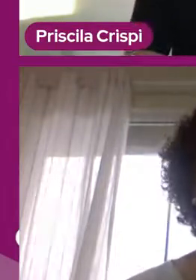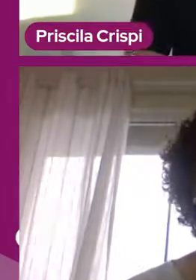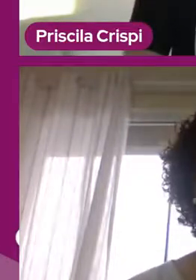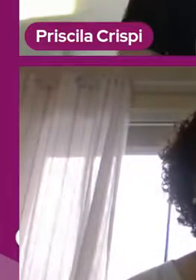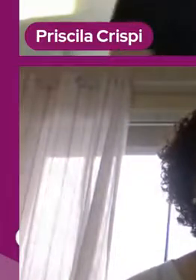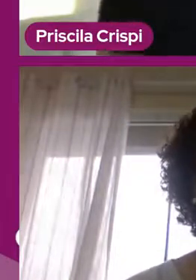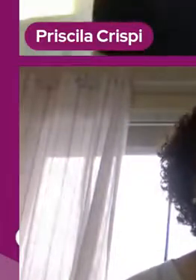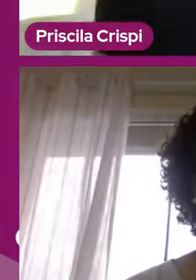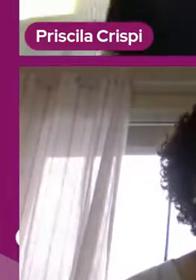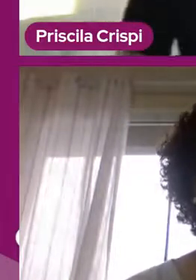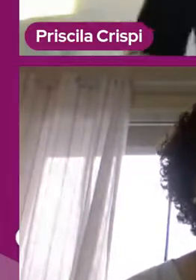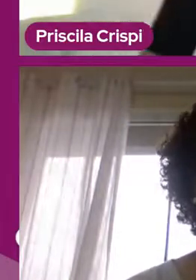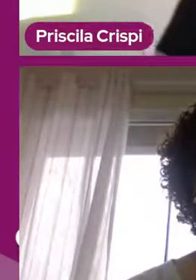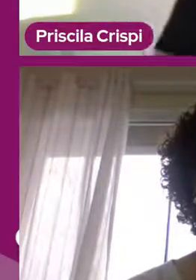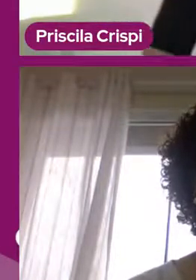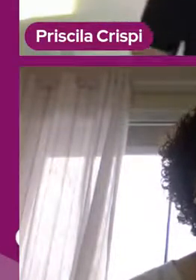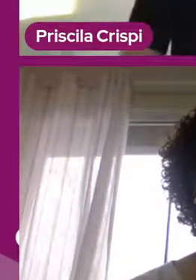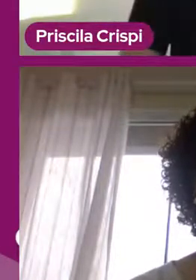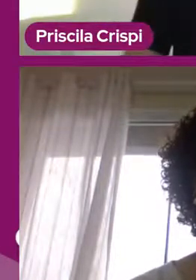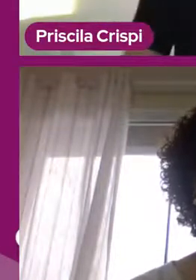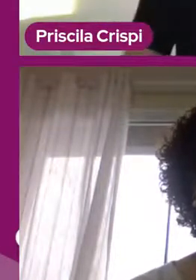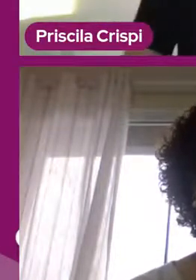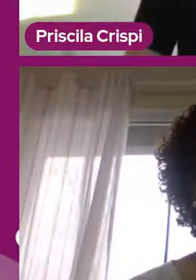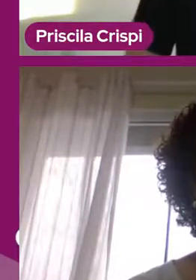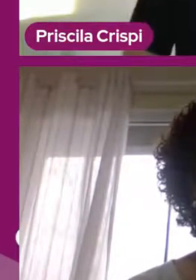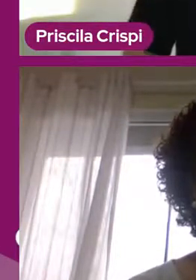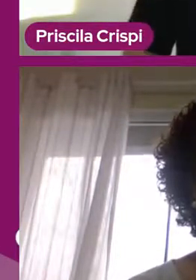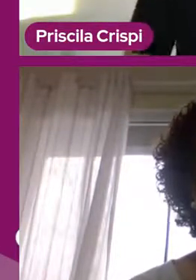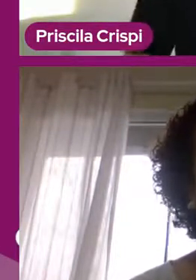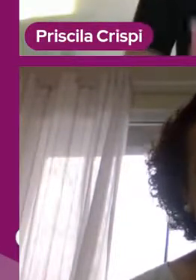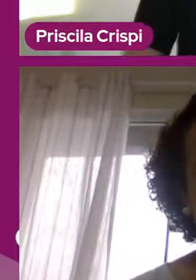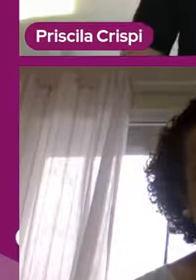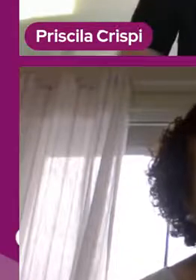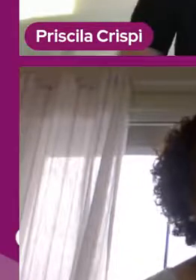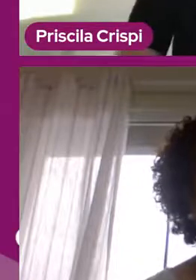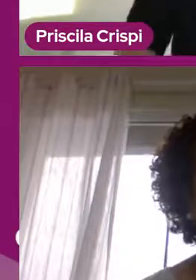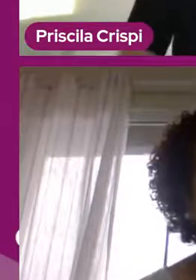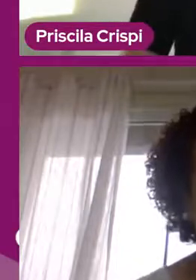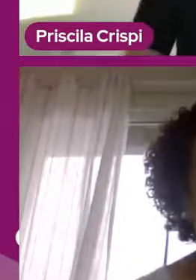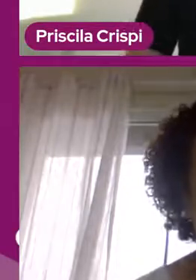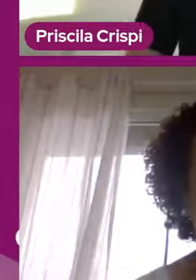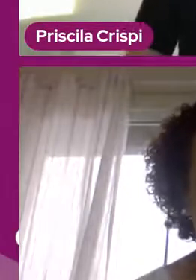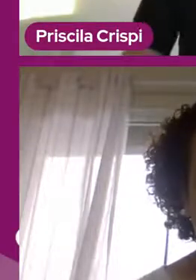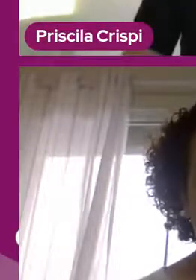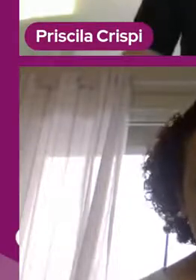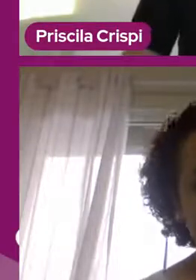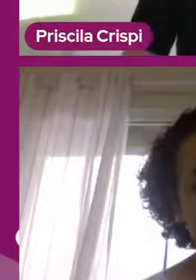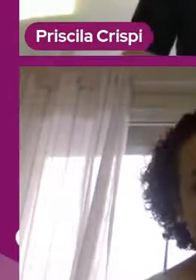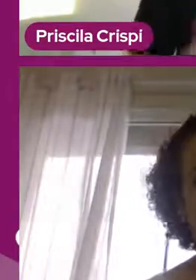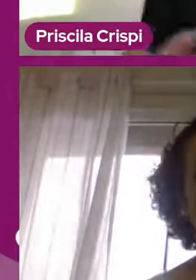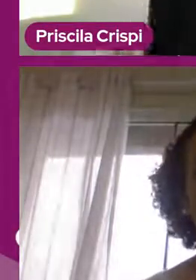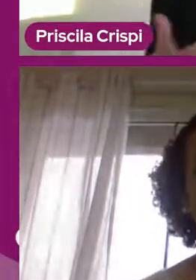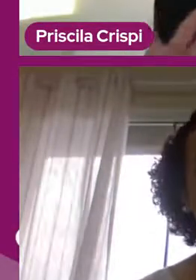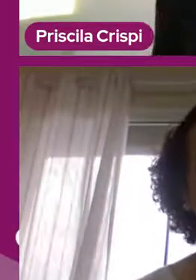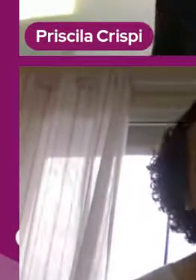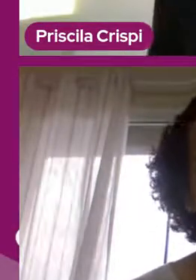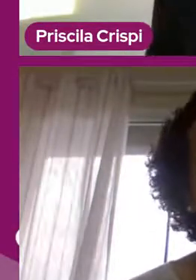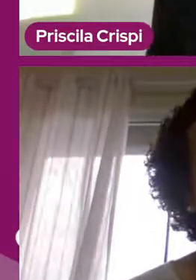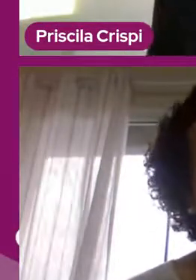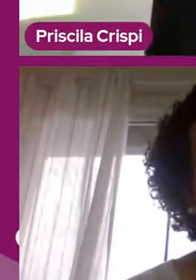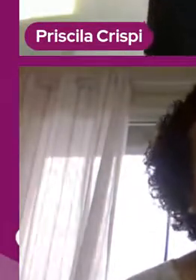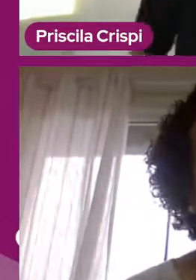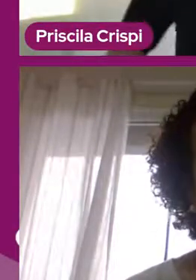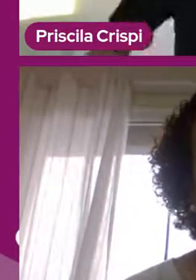ofício e dedicação. E aí eu queria que você contasse um pouquinho para a gente onde que você trabalha, qual que é o ciclo, com qual faixa